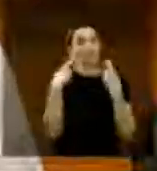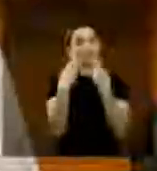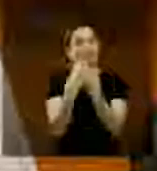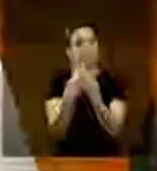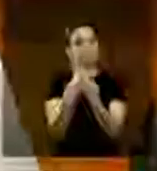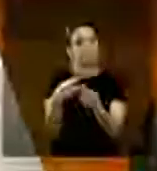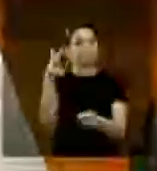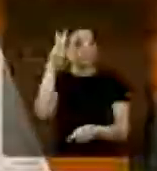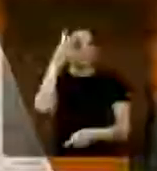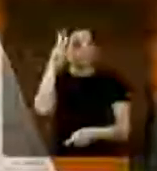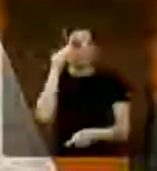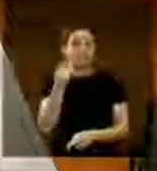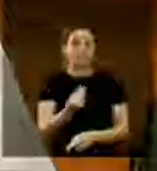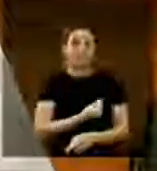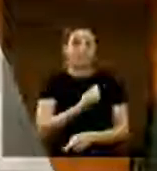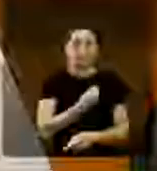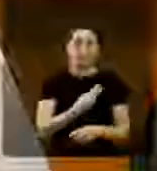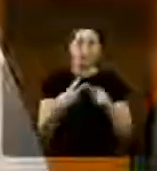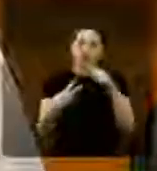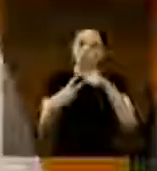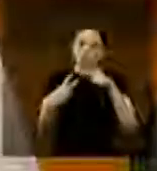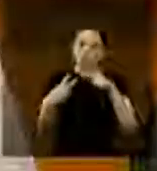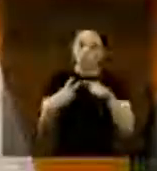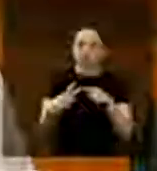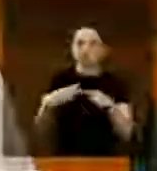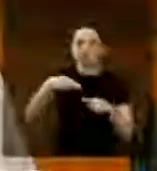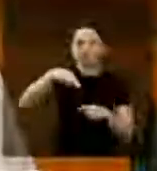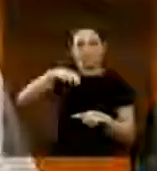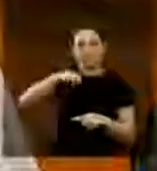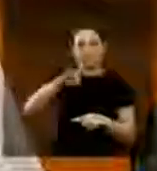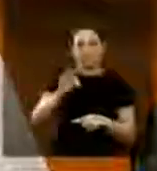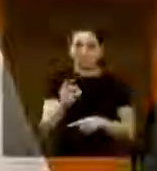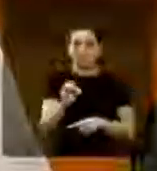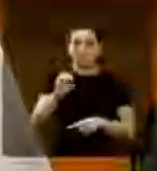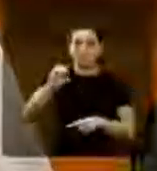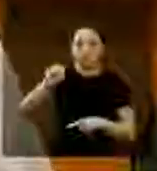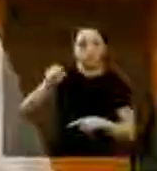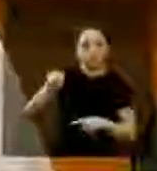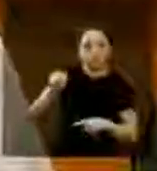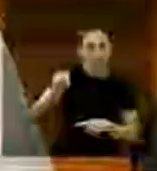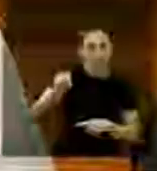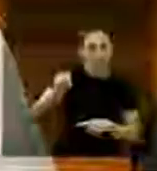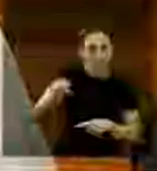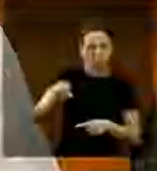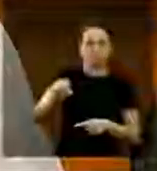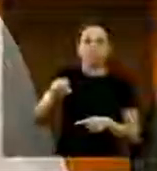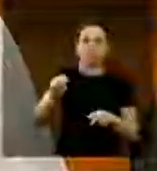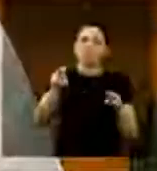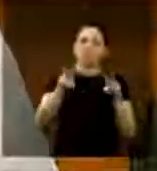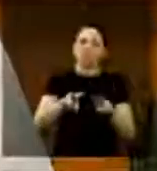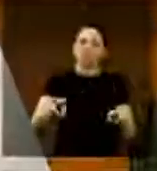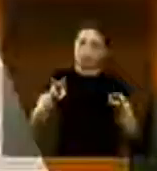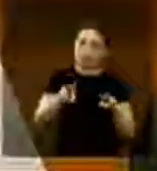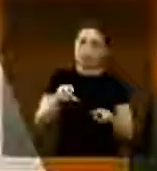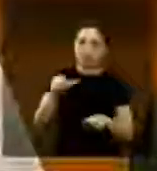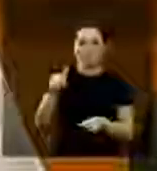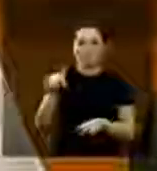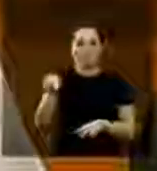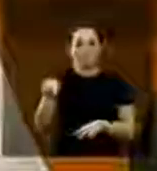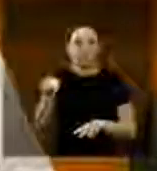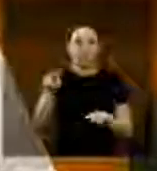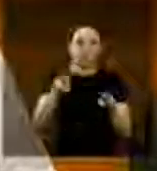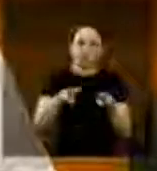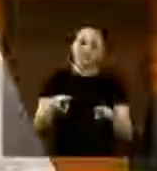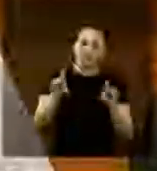Estamos ao vivo em dois canais na Rede Nanete, canal 98 analógico e no canal 17 digital. E ao vivo também pela